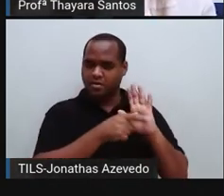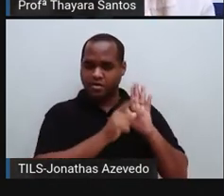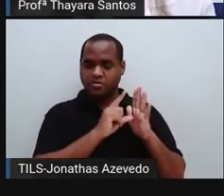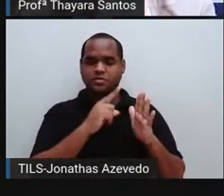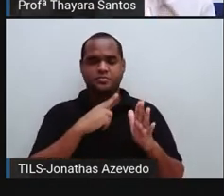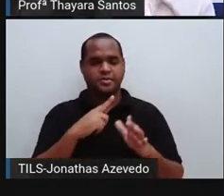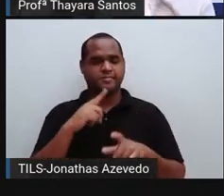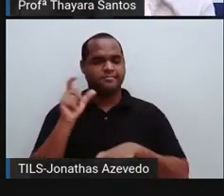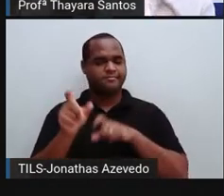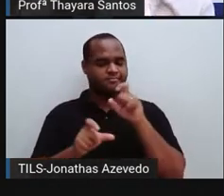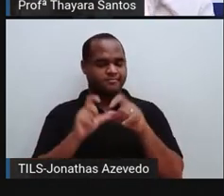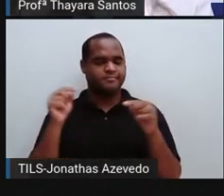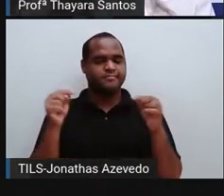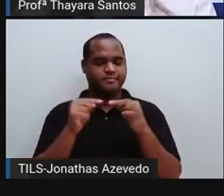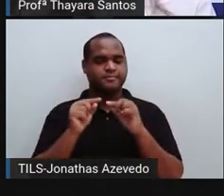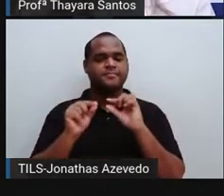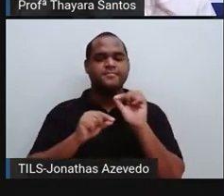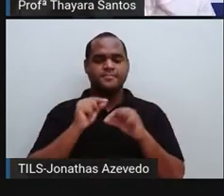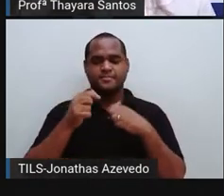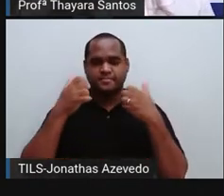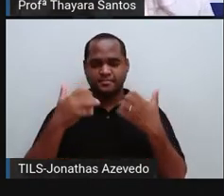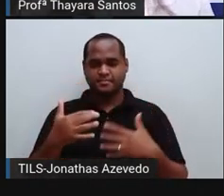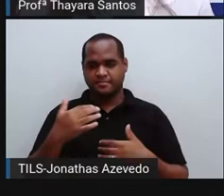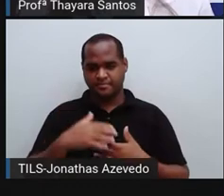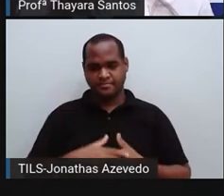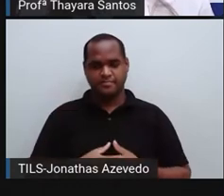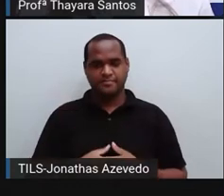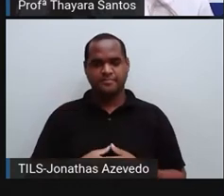nossa espécie, que é a homo sapiens.